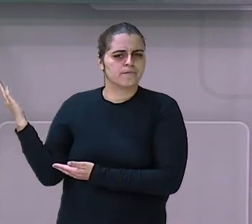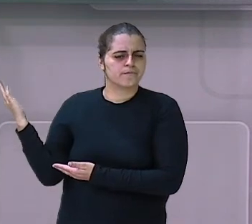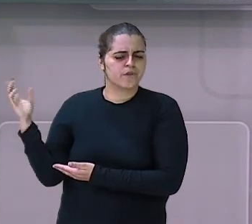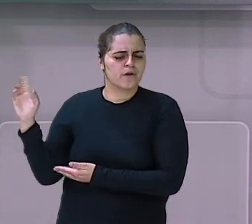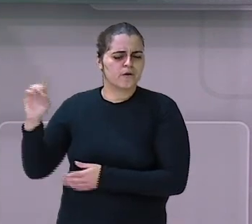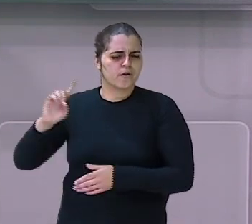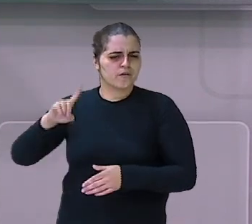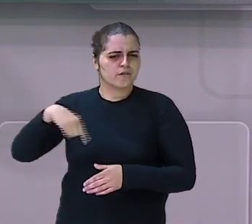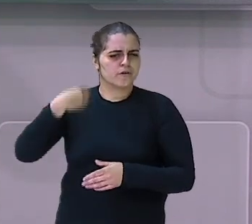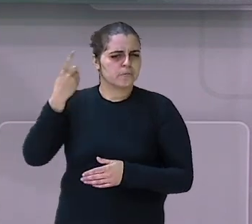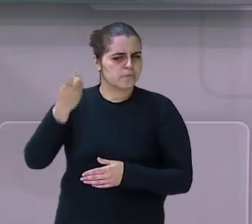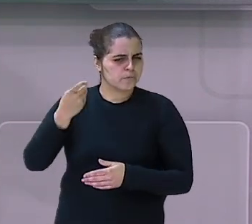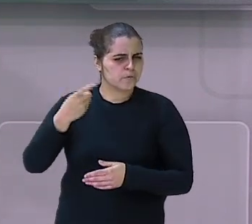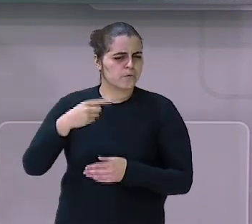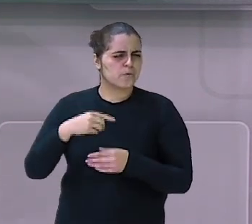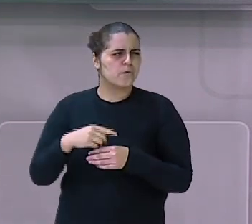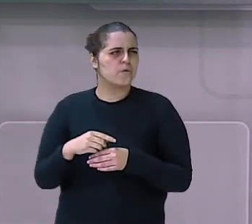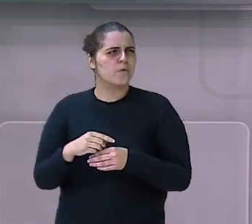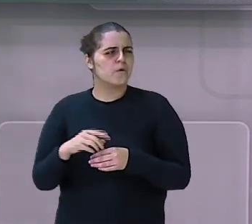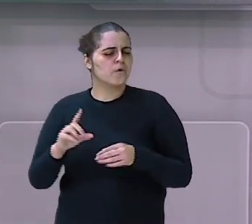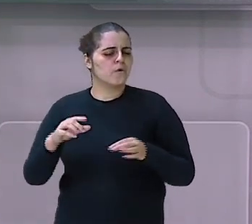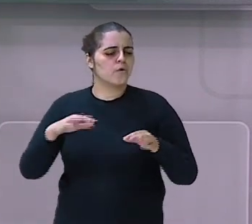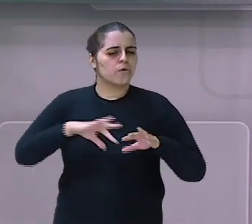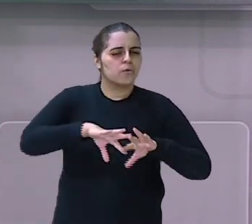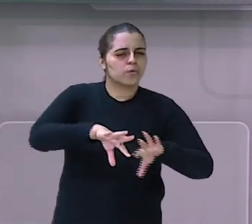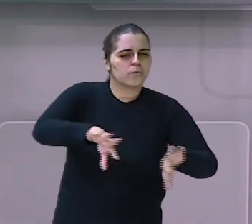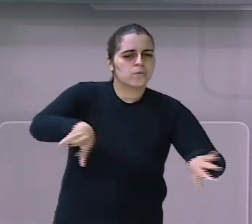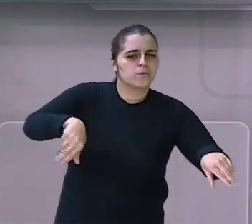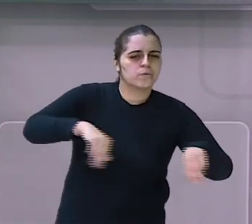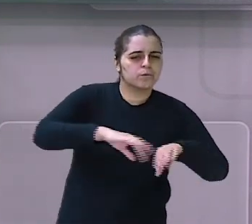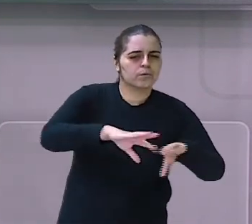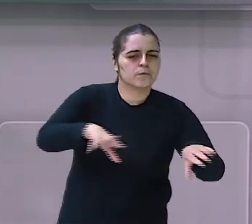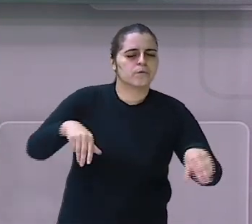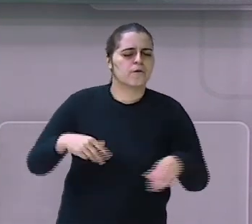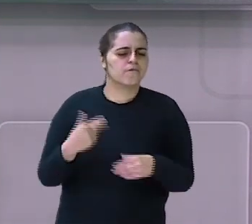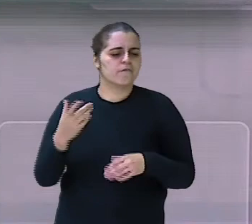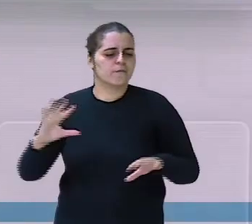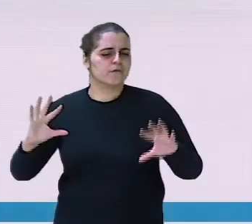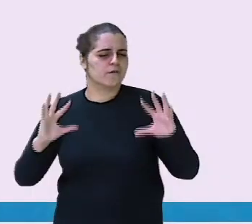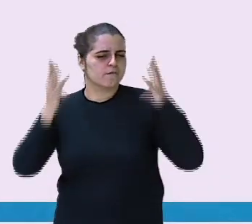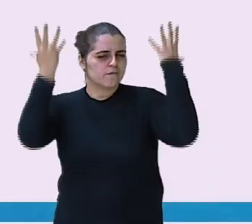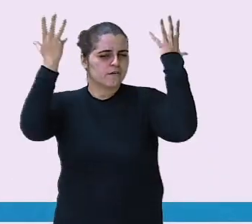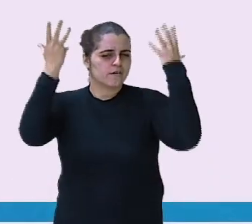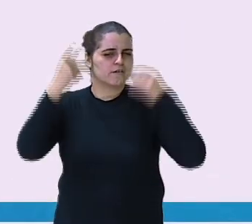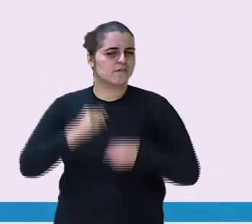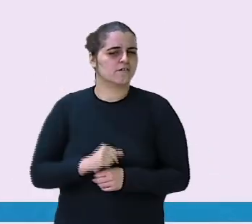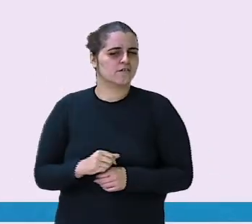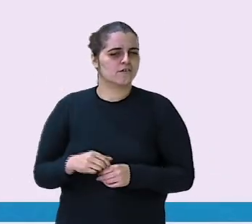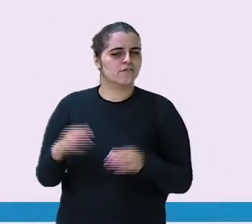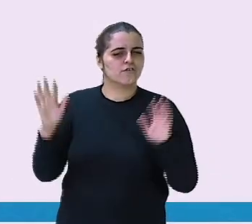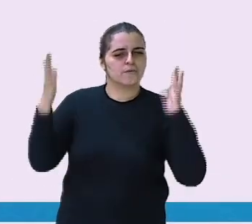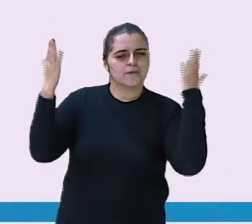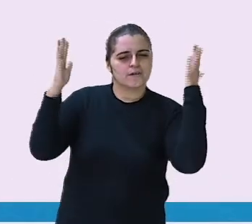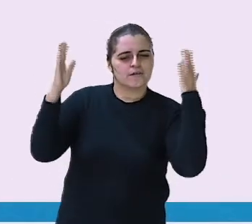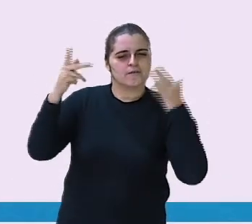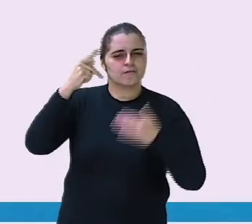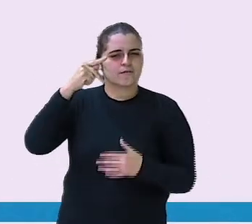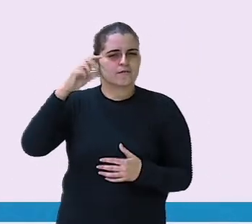Depois da natação, vamos na festa de aniversário do Pedro. A natação será que dia?